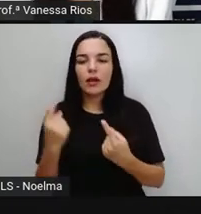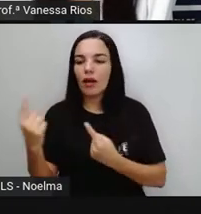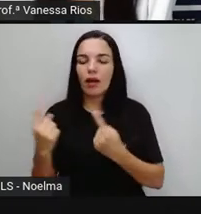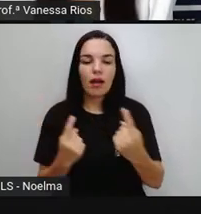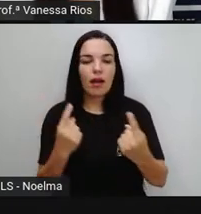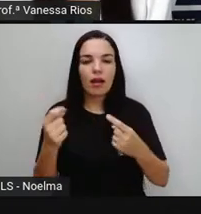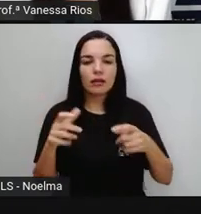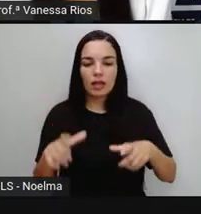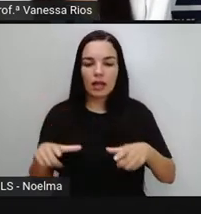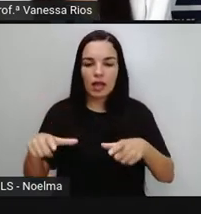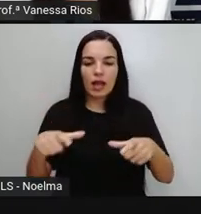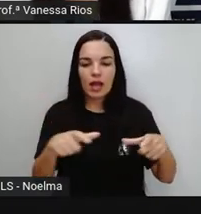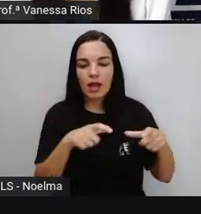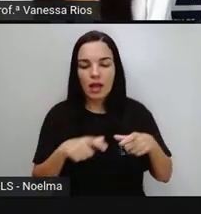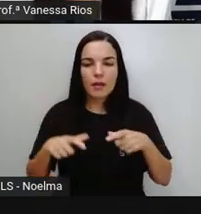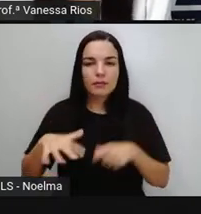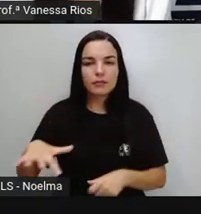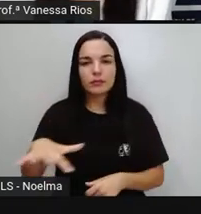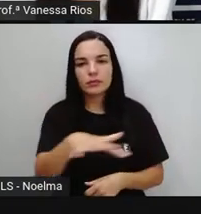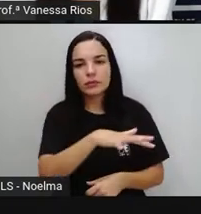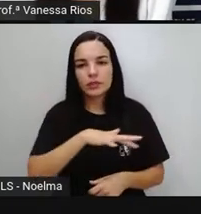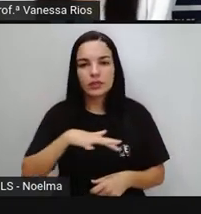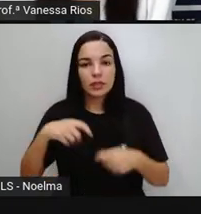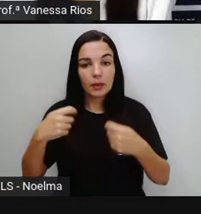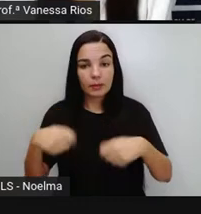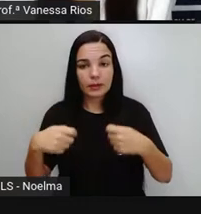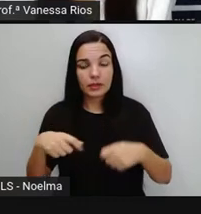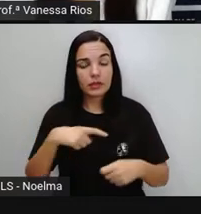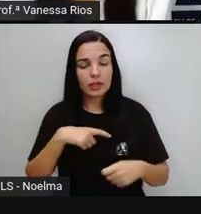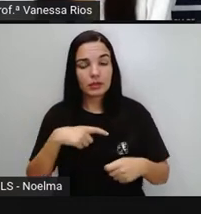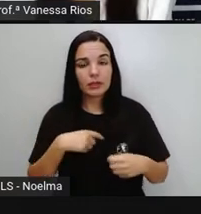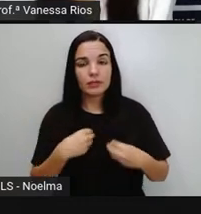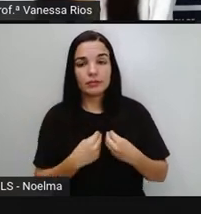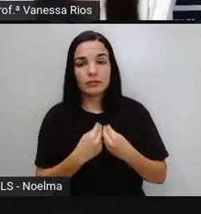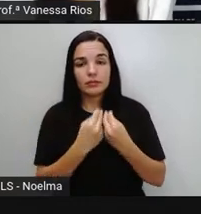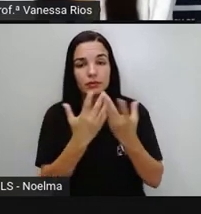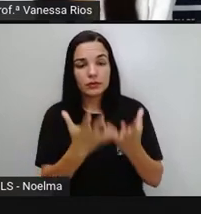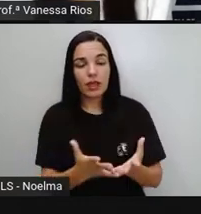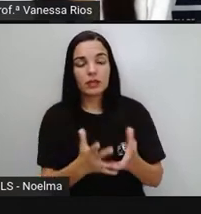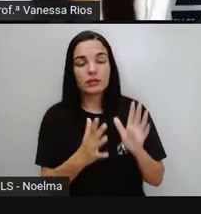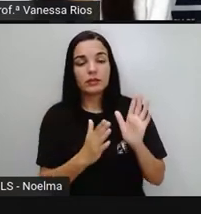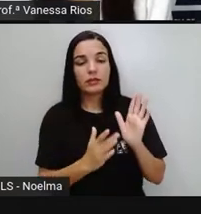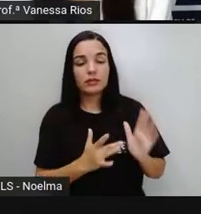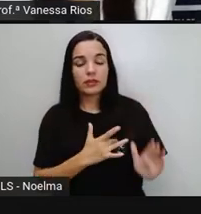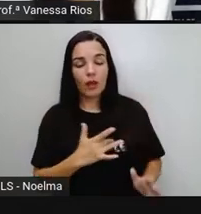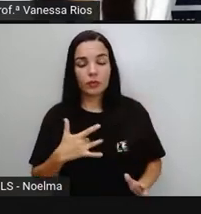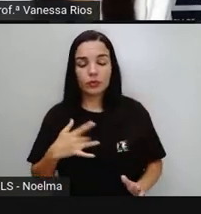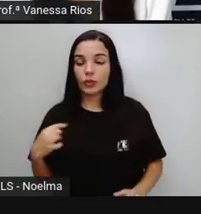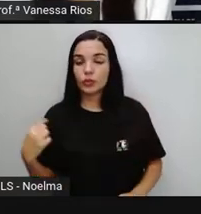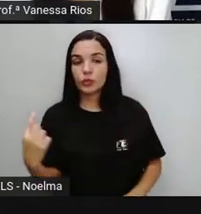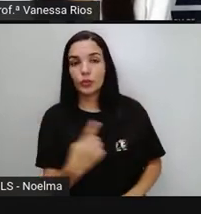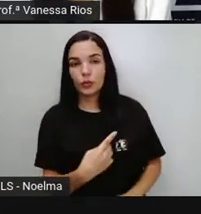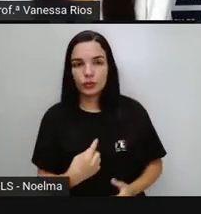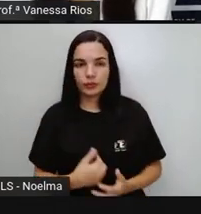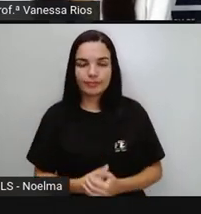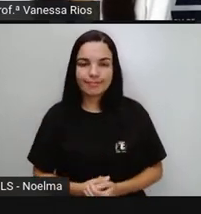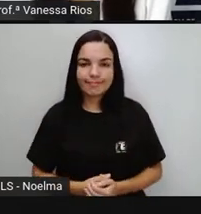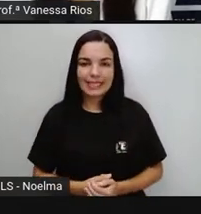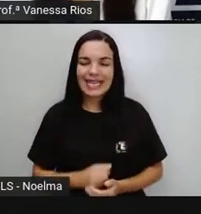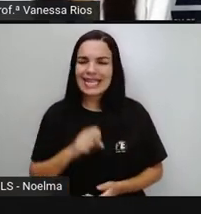ambiente Precisa desenvolver Para promover A saúde De todos A contaminação De alimentos E produtos